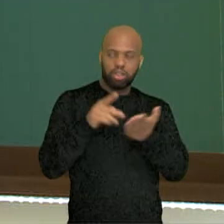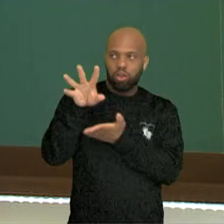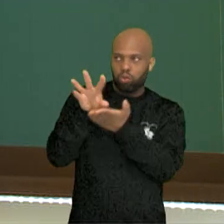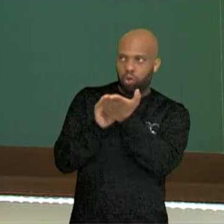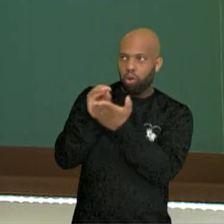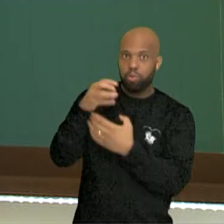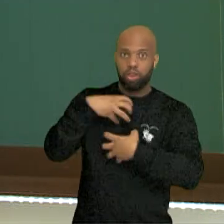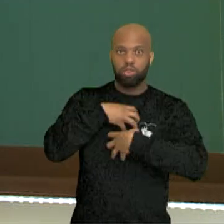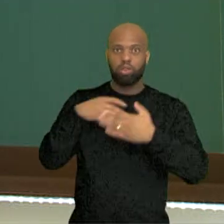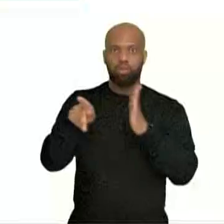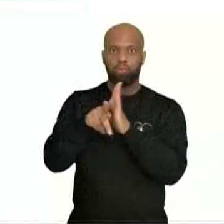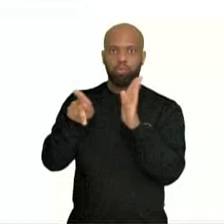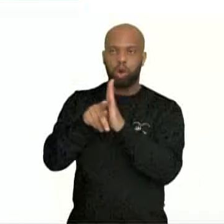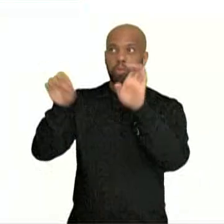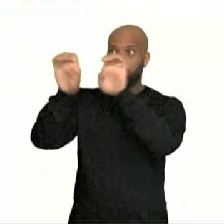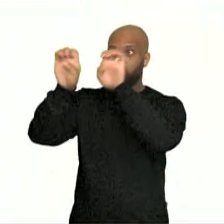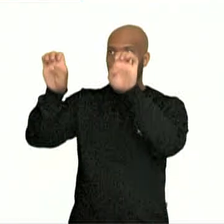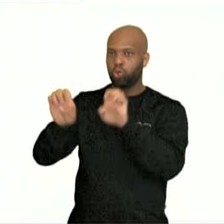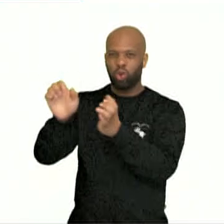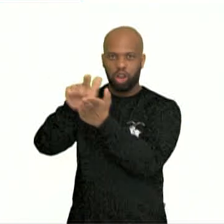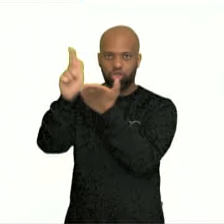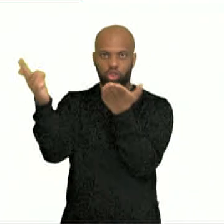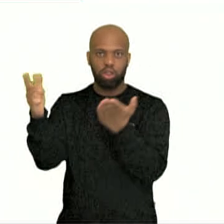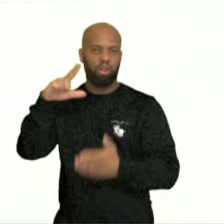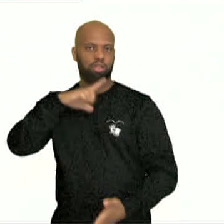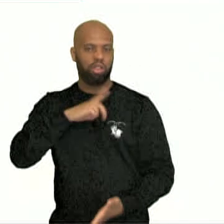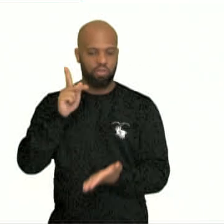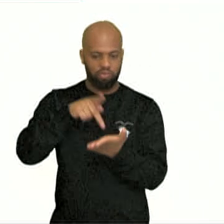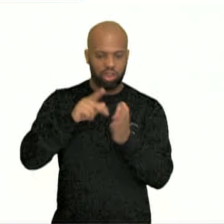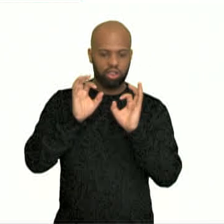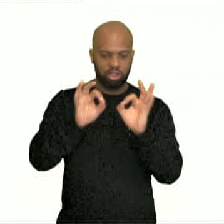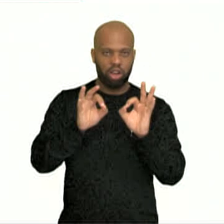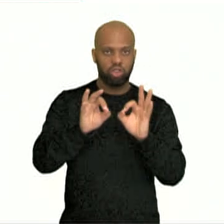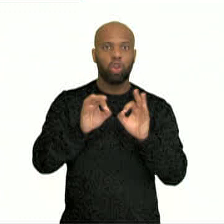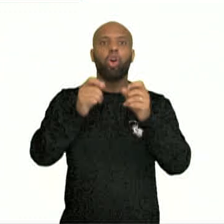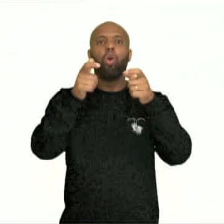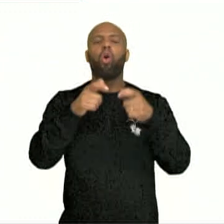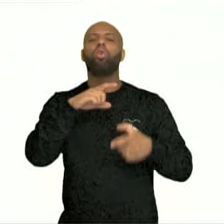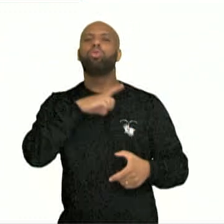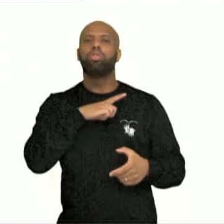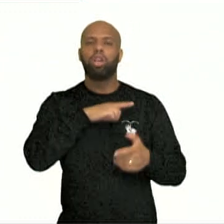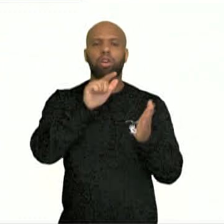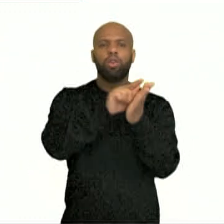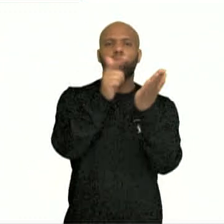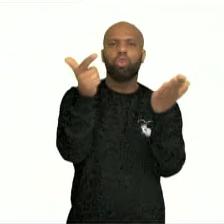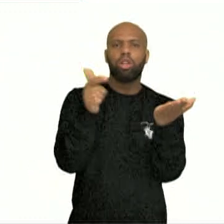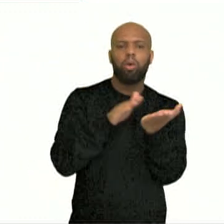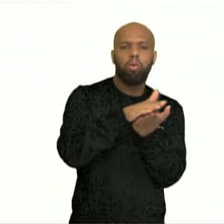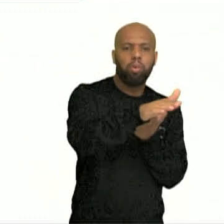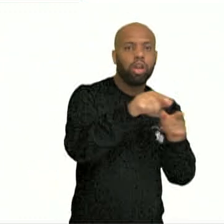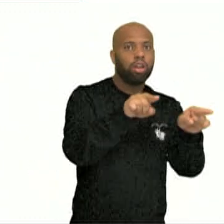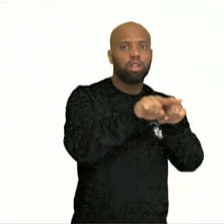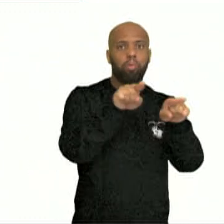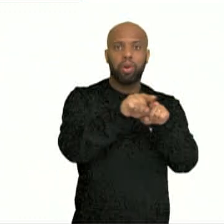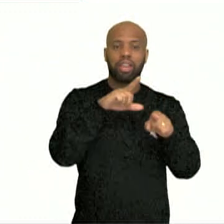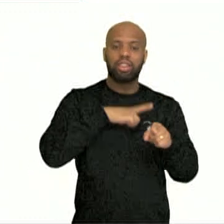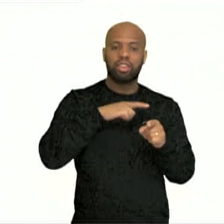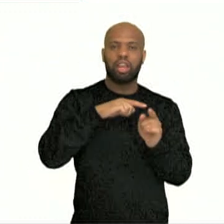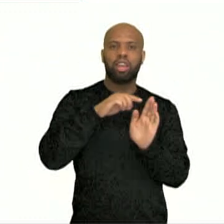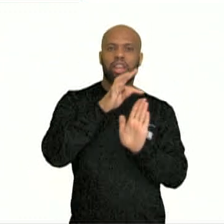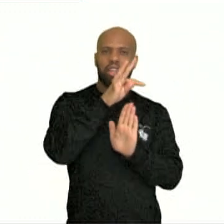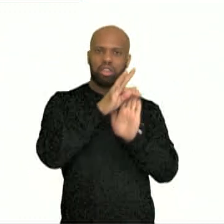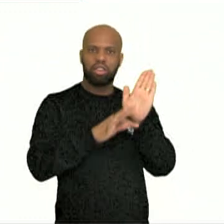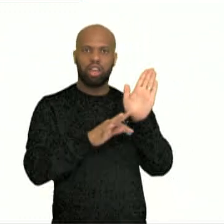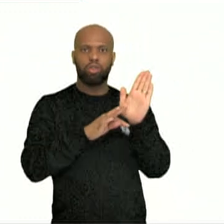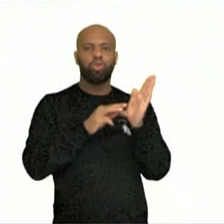de classificado real, certo? Circula onde? Em jornais impressos ou online, são poéticos porque eles não